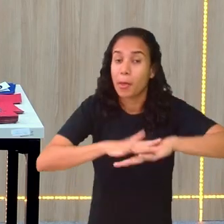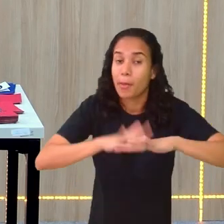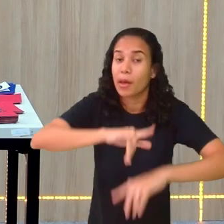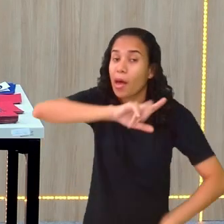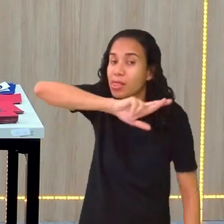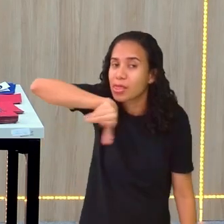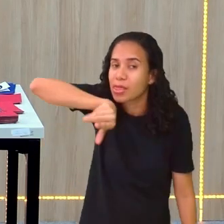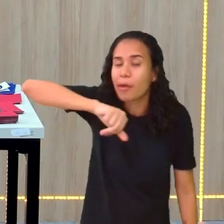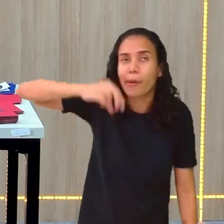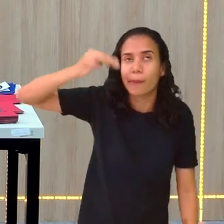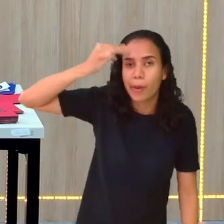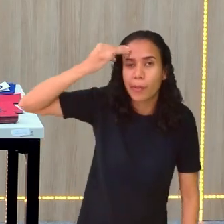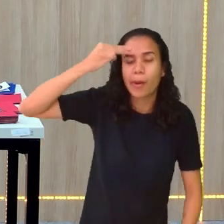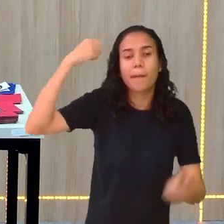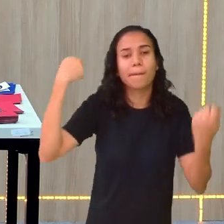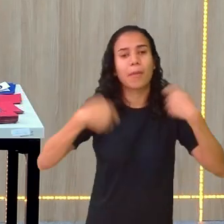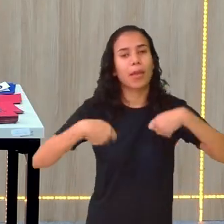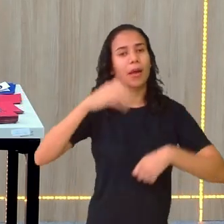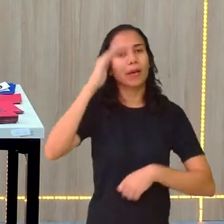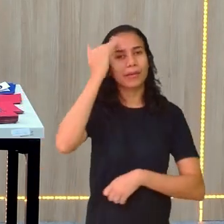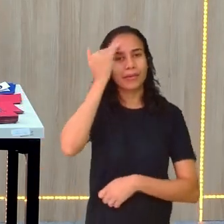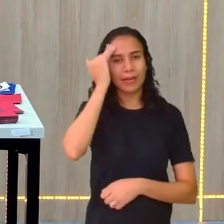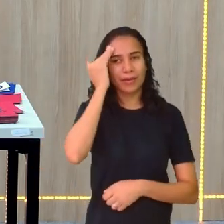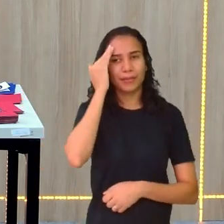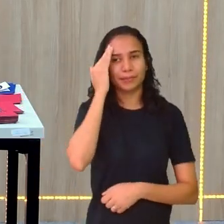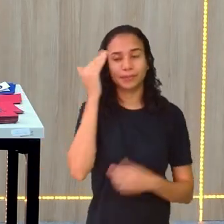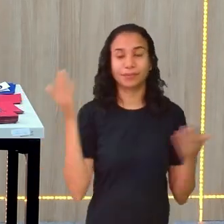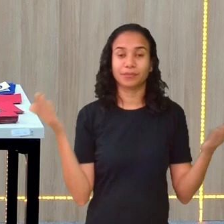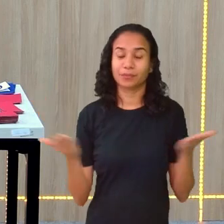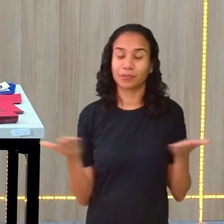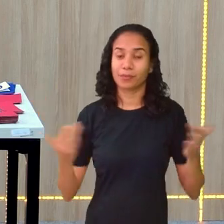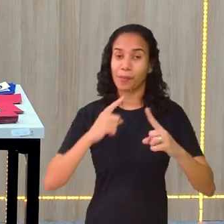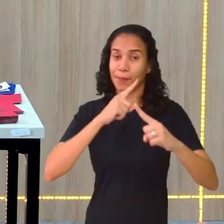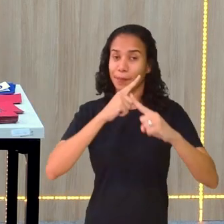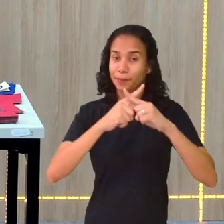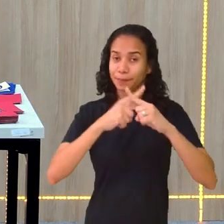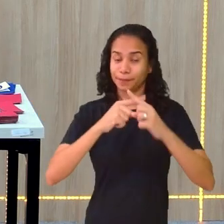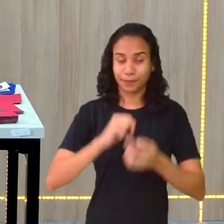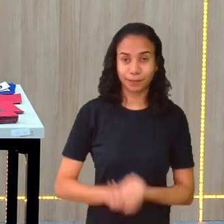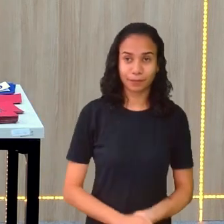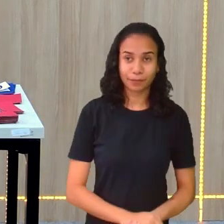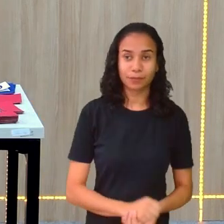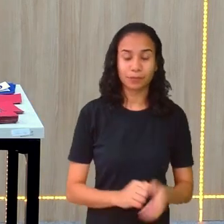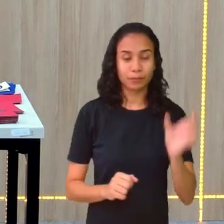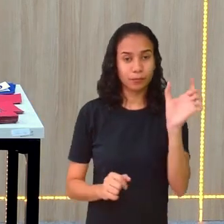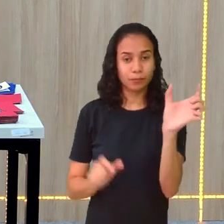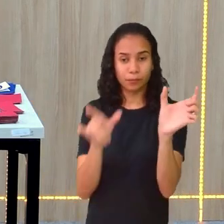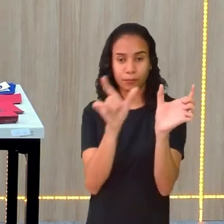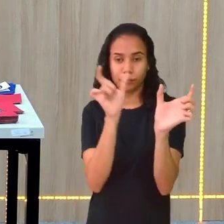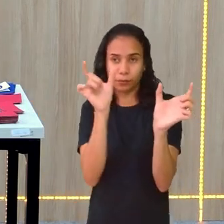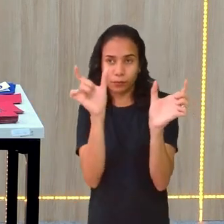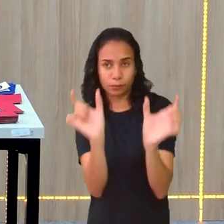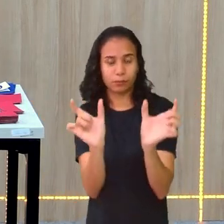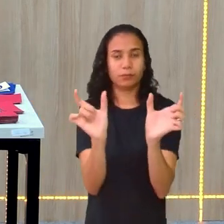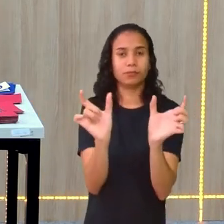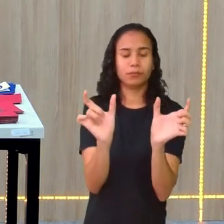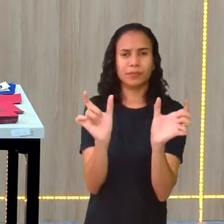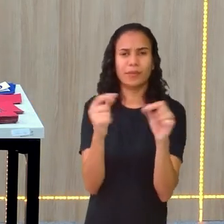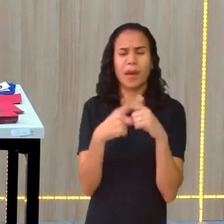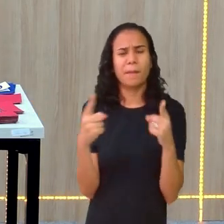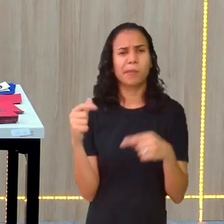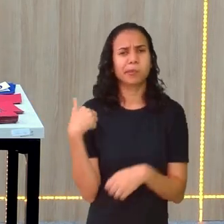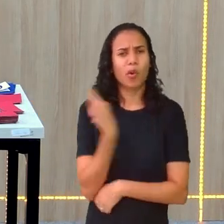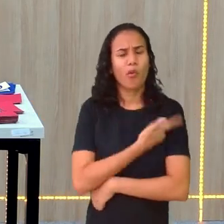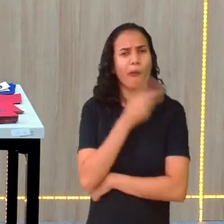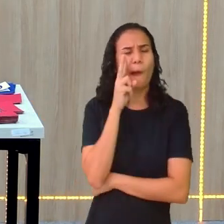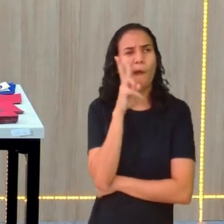decorar? Você precisa entender. Eu estou multiplicando. Dois valores. Um, dois. Ora, a gente